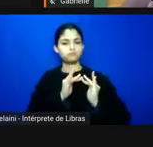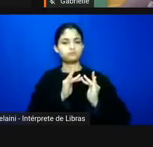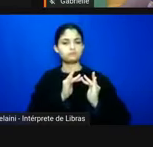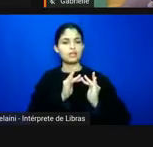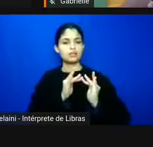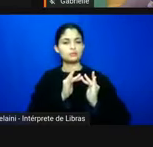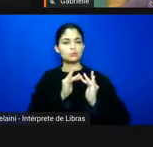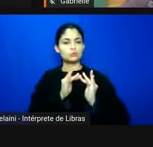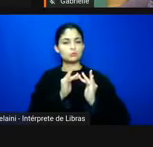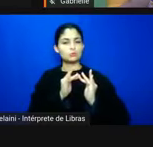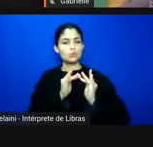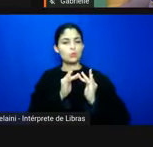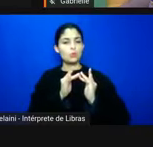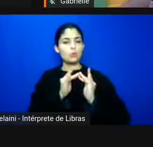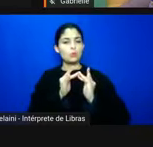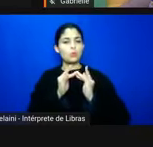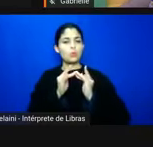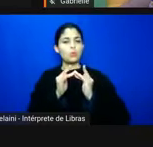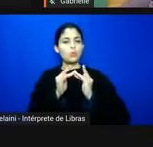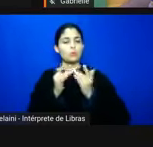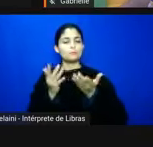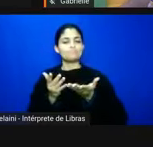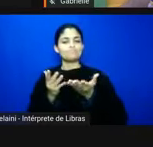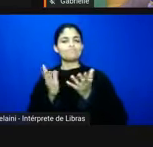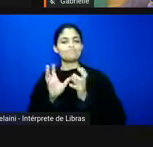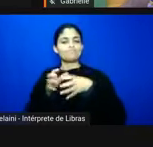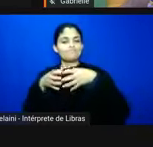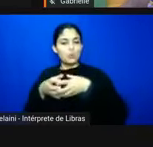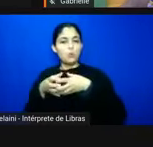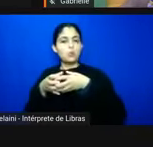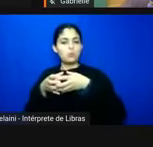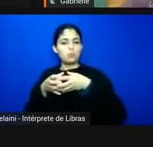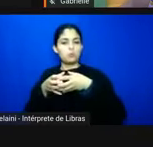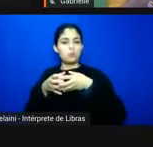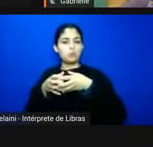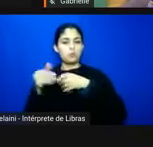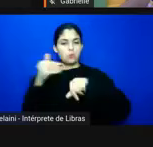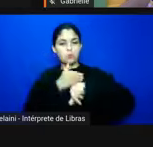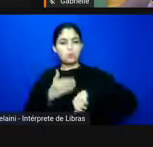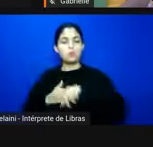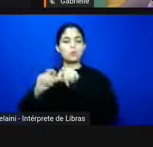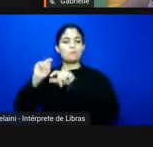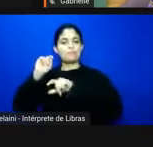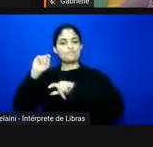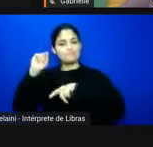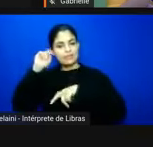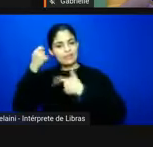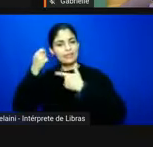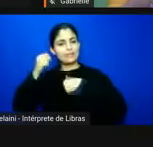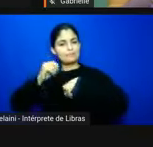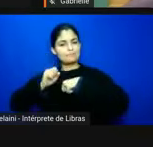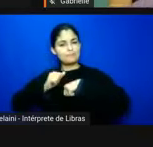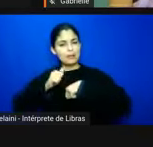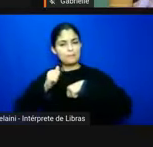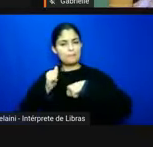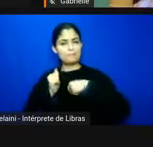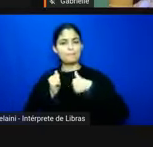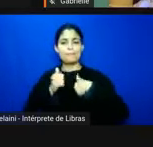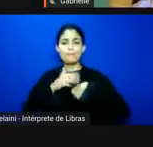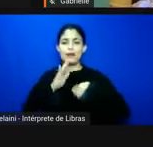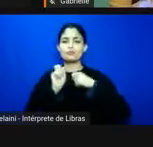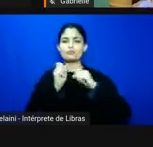negra né para além da escravidão ele é fundamental e aí